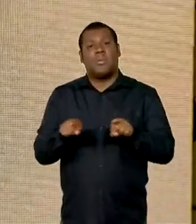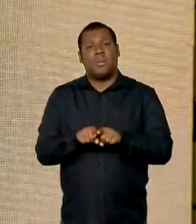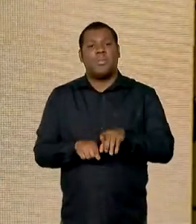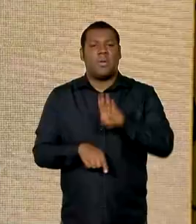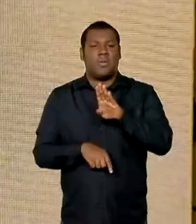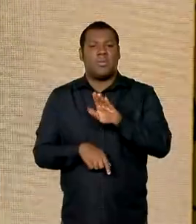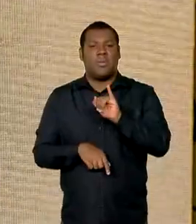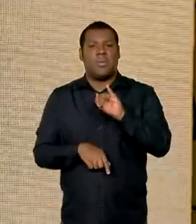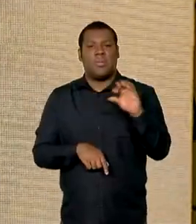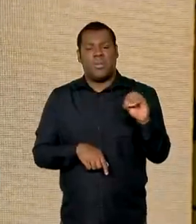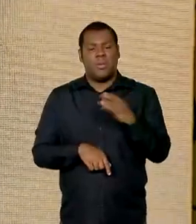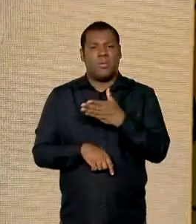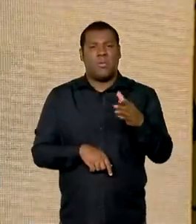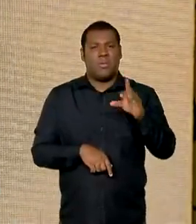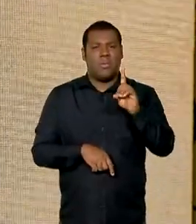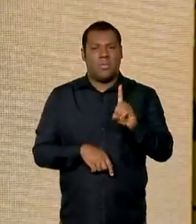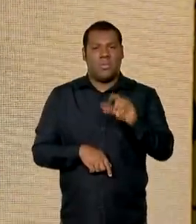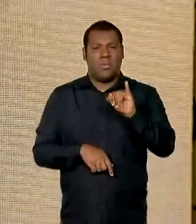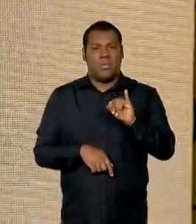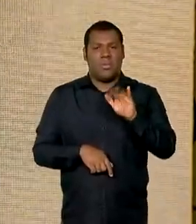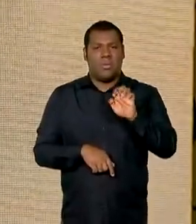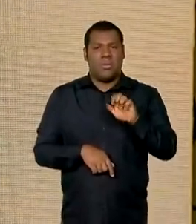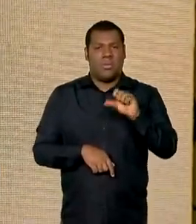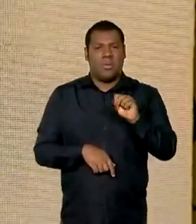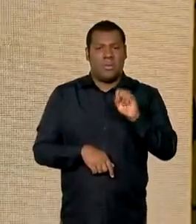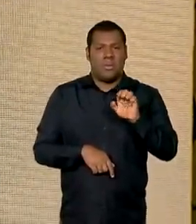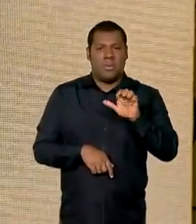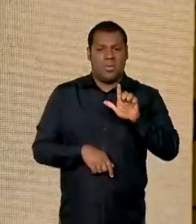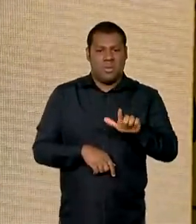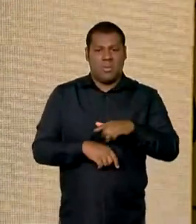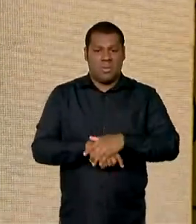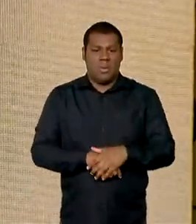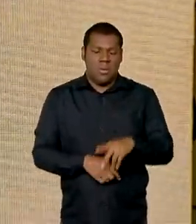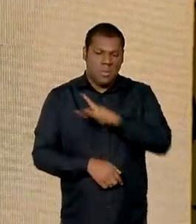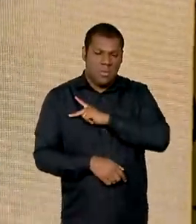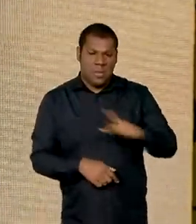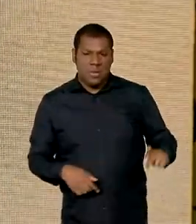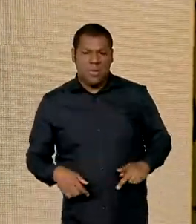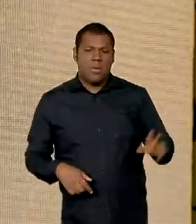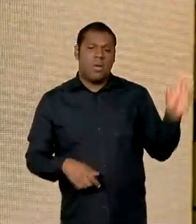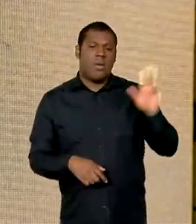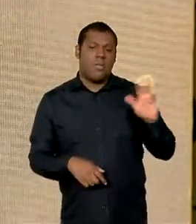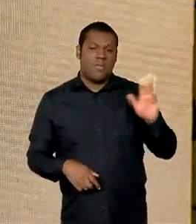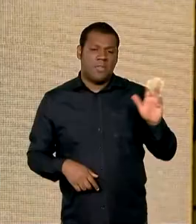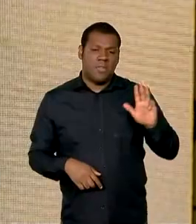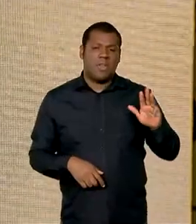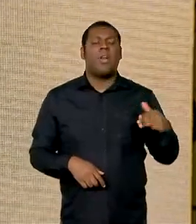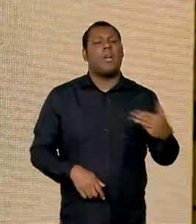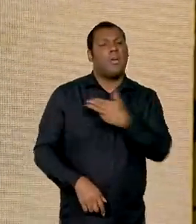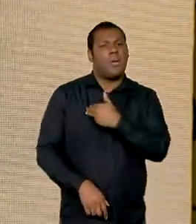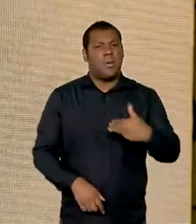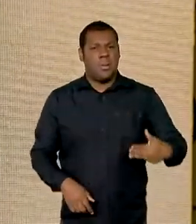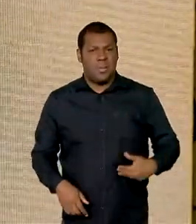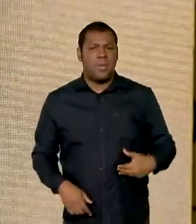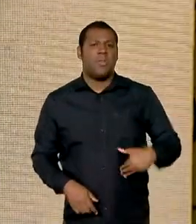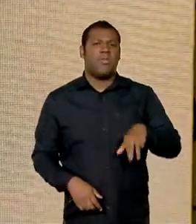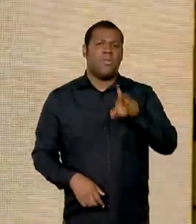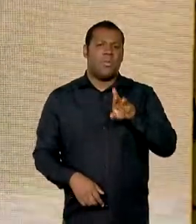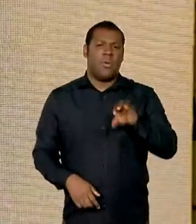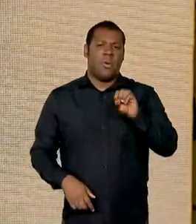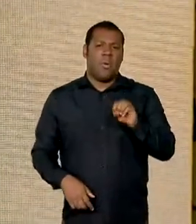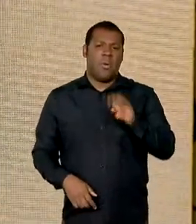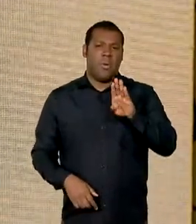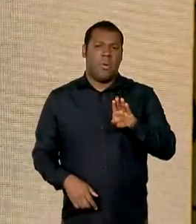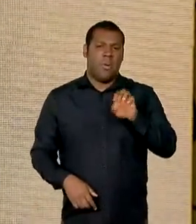O presidente Lula sempre destaca o Roberto Rodrigues. Foi o ministro Roberto Rodrigues que